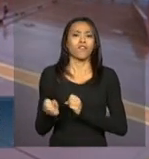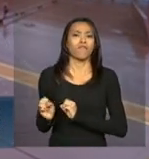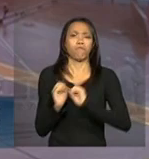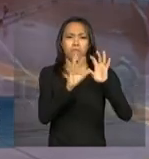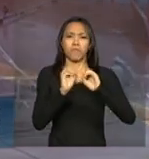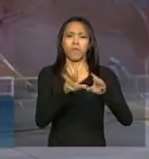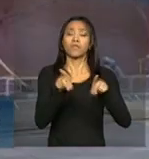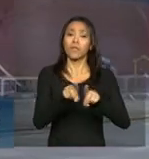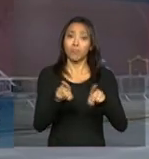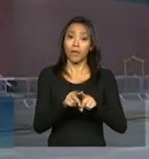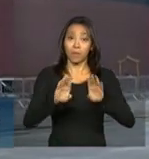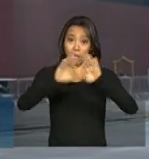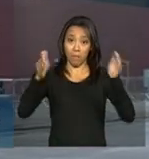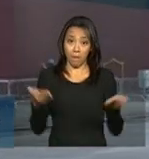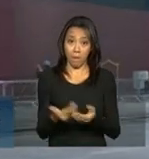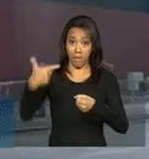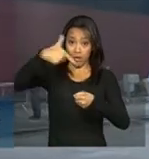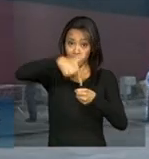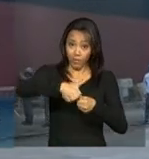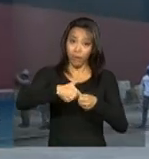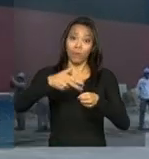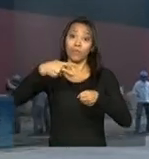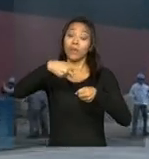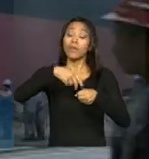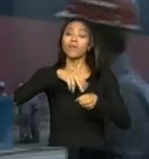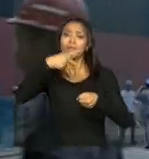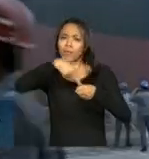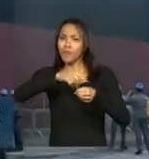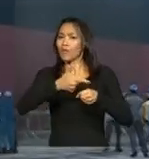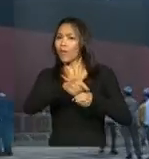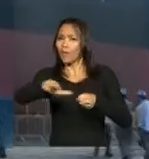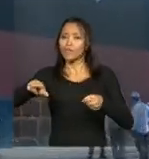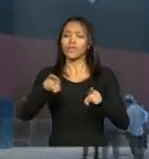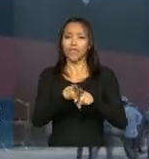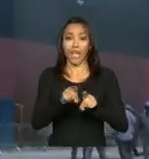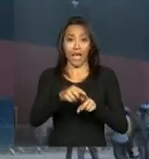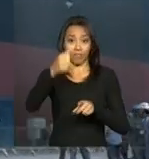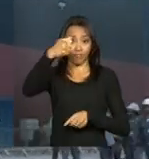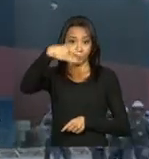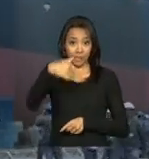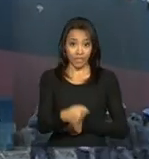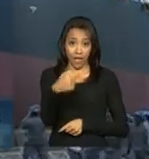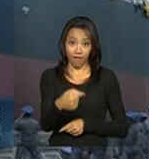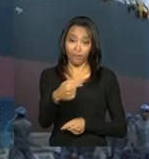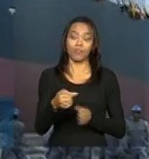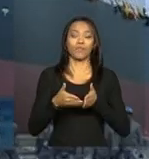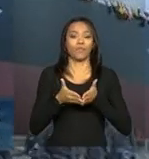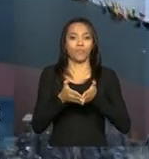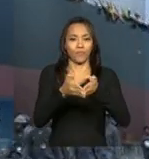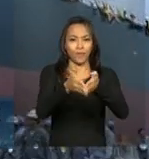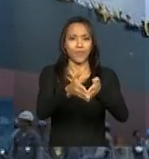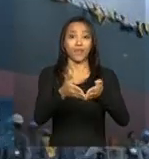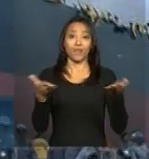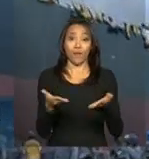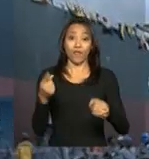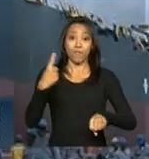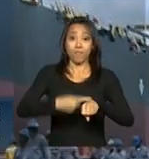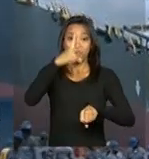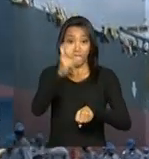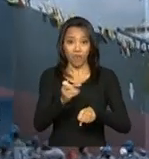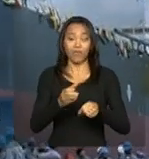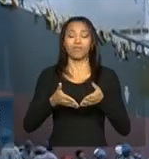de petróleo e derivados. O Dragão do Mar é a sétima embarcação do programa a entrar em operação e fará a sua viagem inaugural.